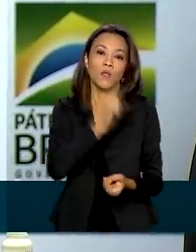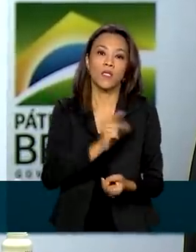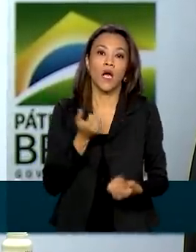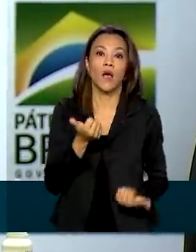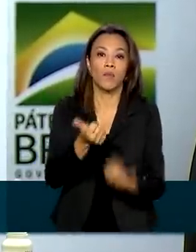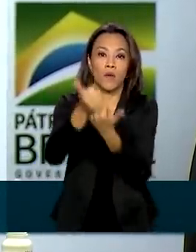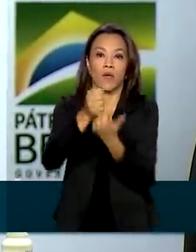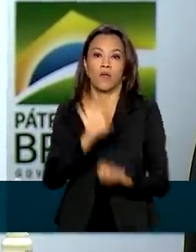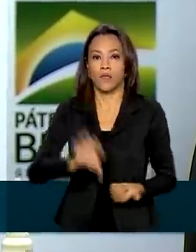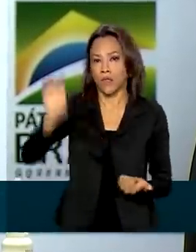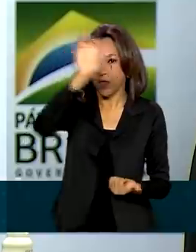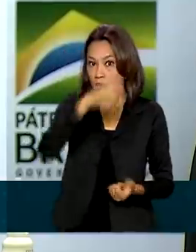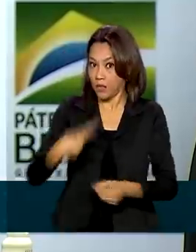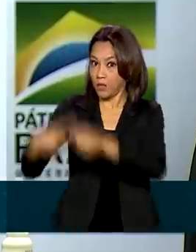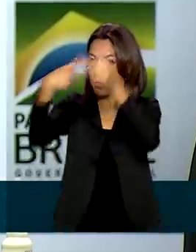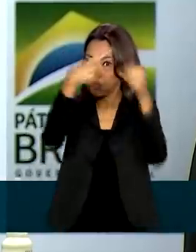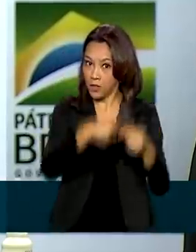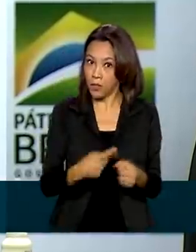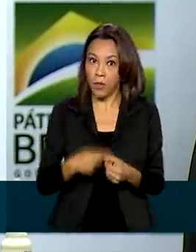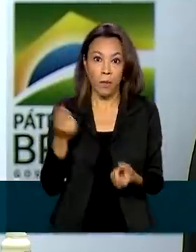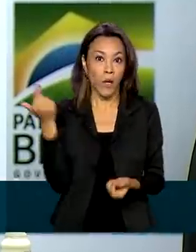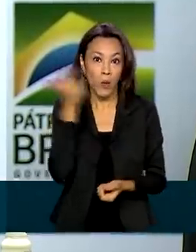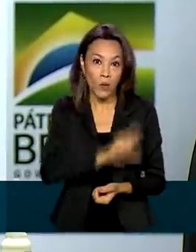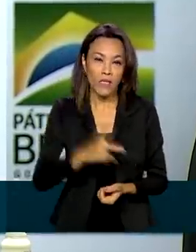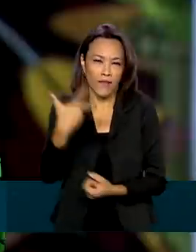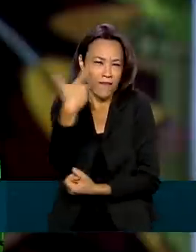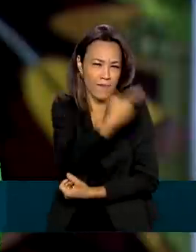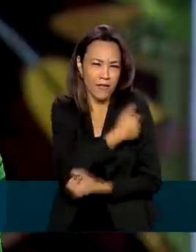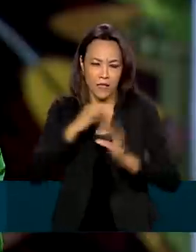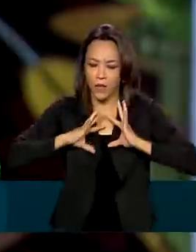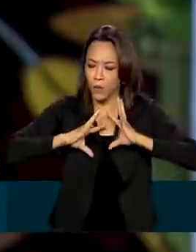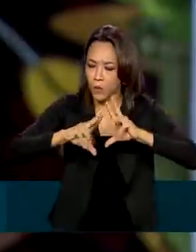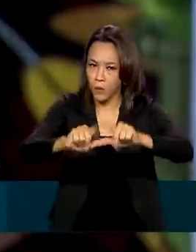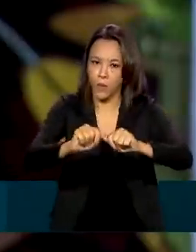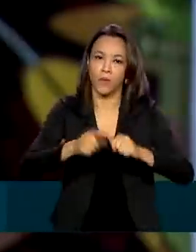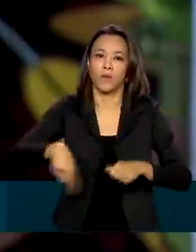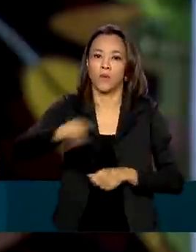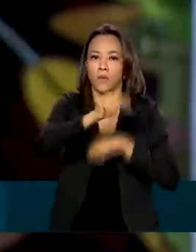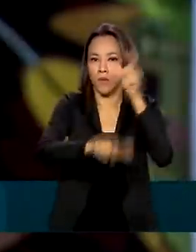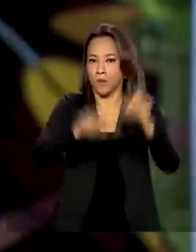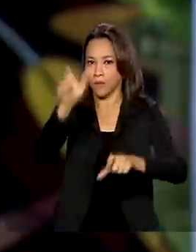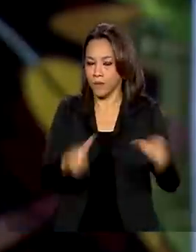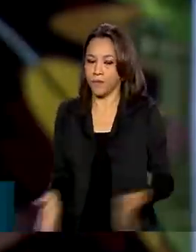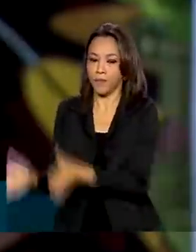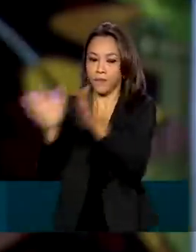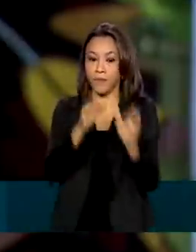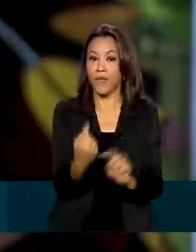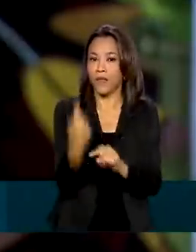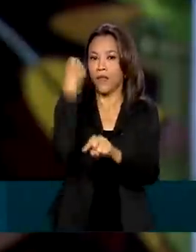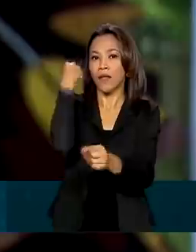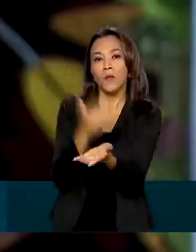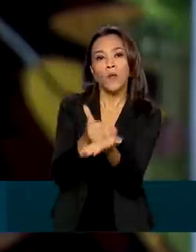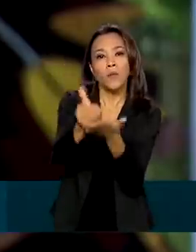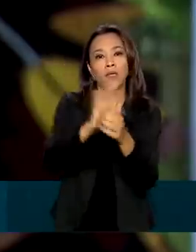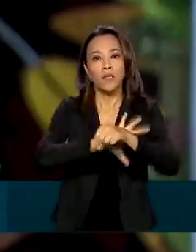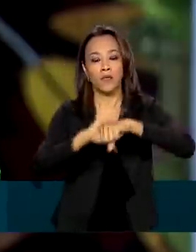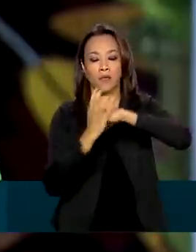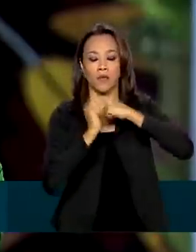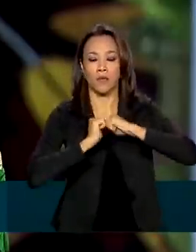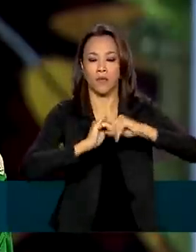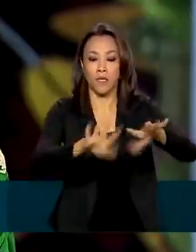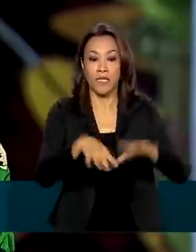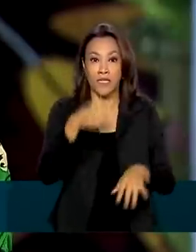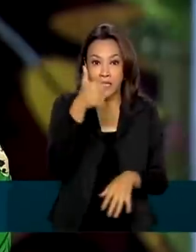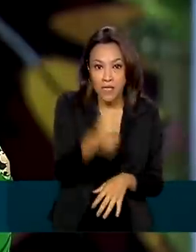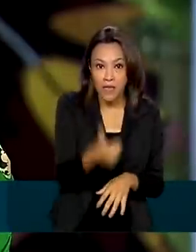municípios a efetivar essa imunização para a nossa população. Desde o início da pandemia, o Ministério da Saúde destinou R 198